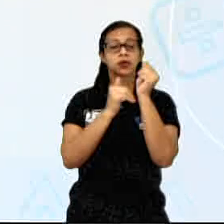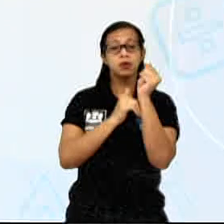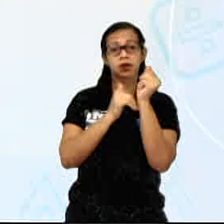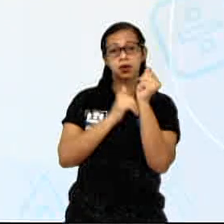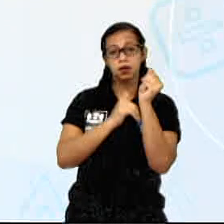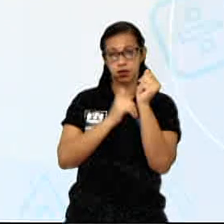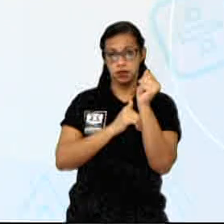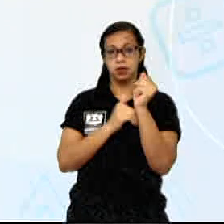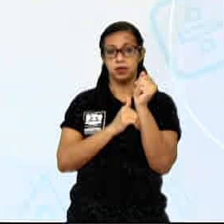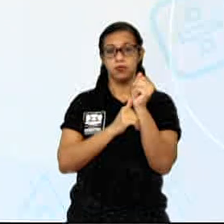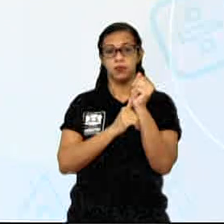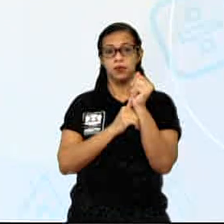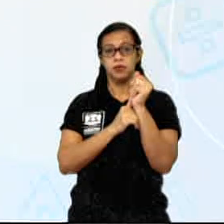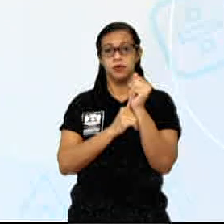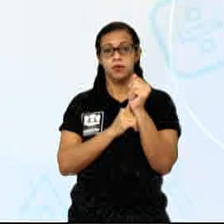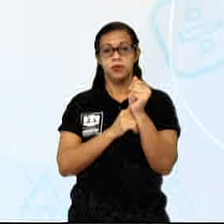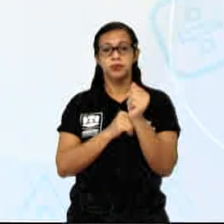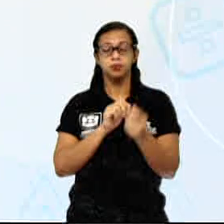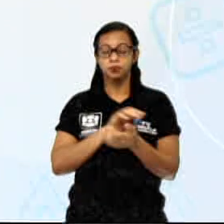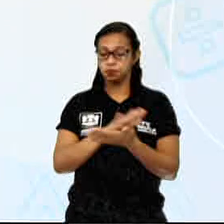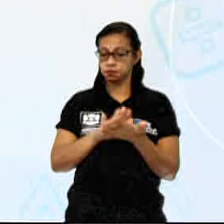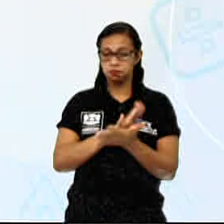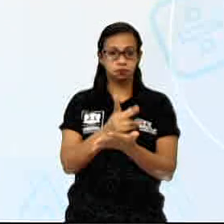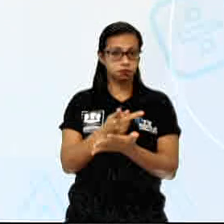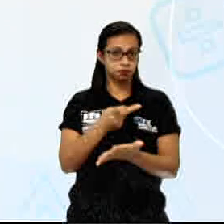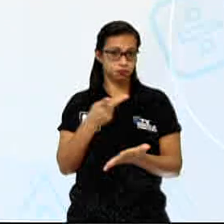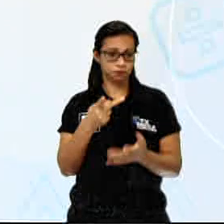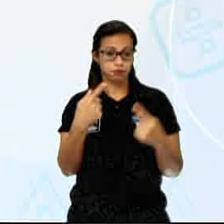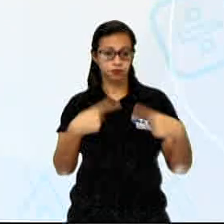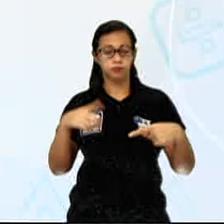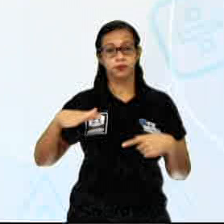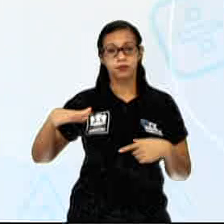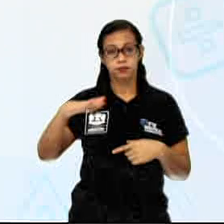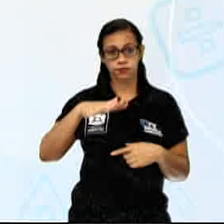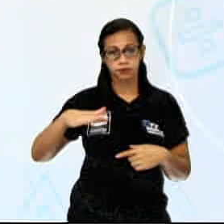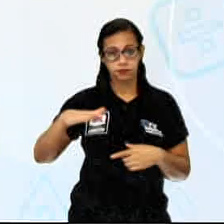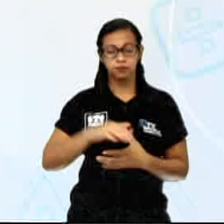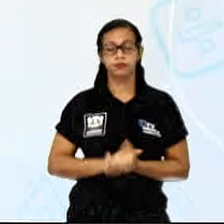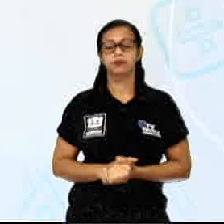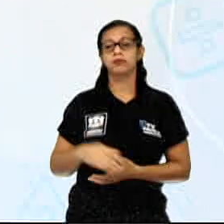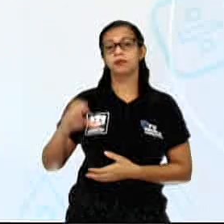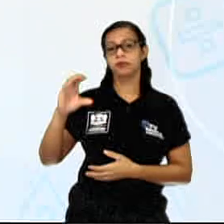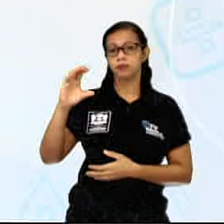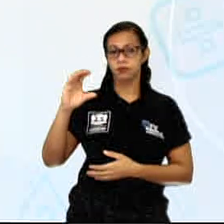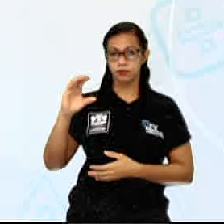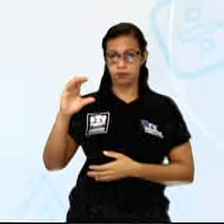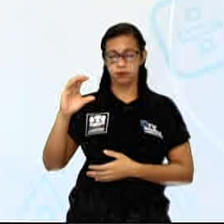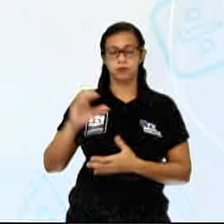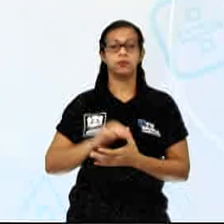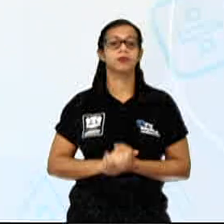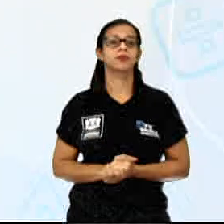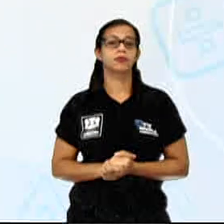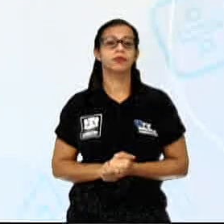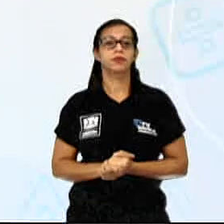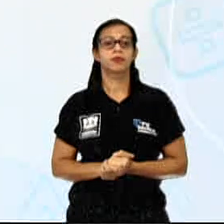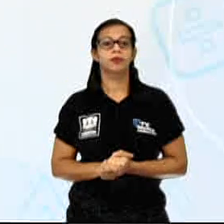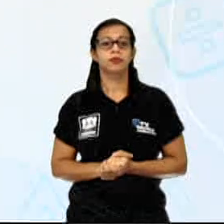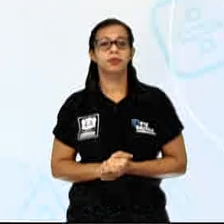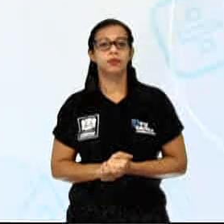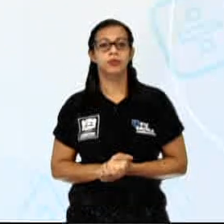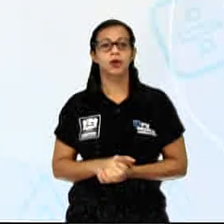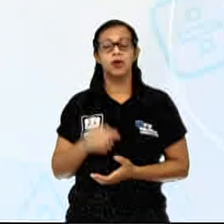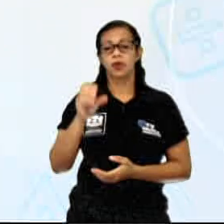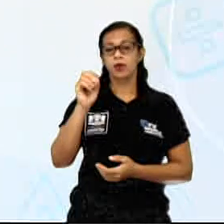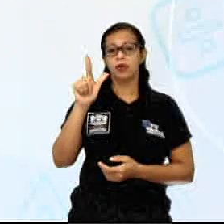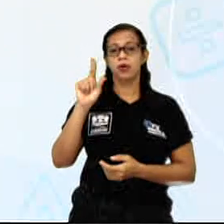parte dos coronéis. Letra C. A República oligárquica, por definição, tem esse nome por